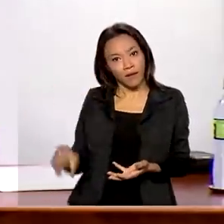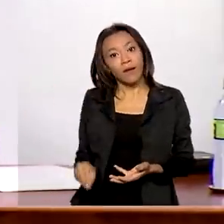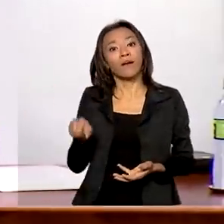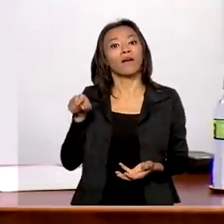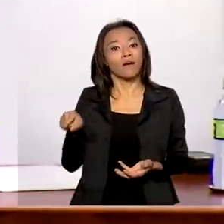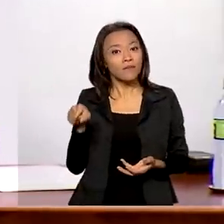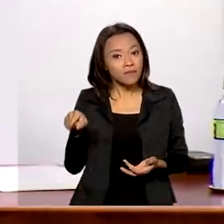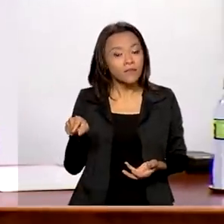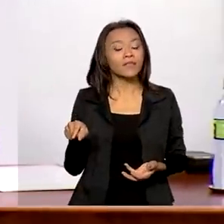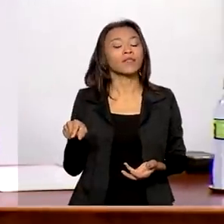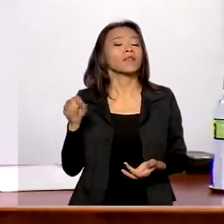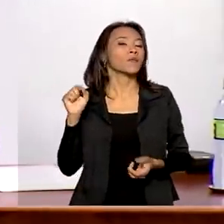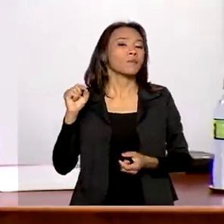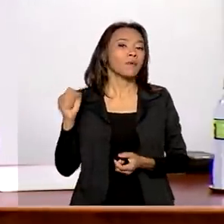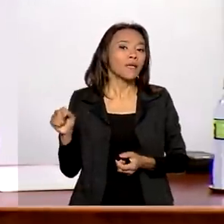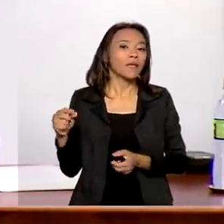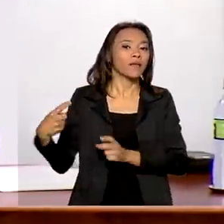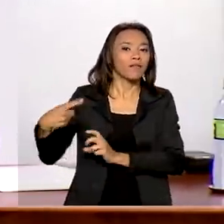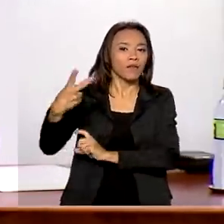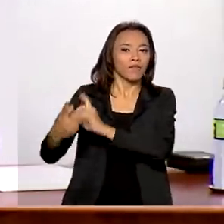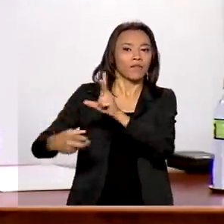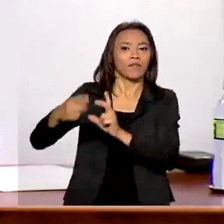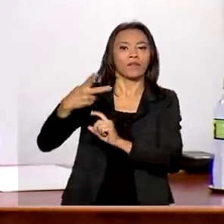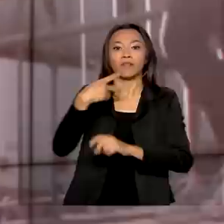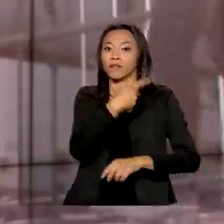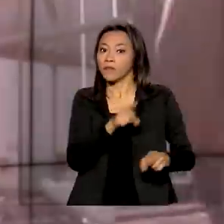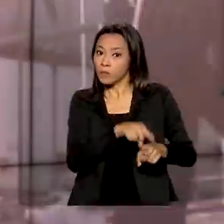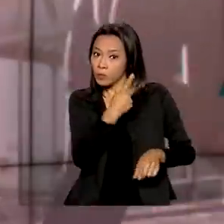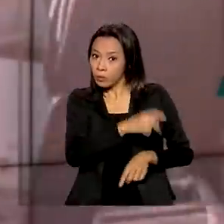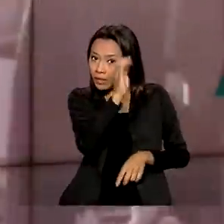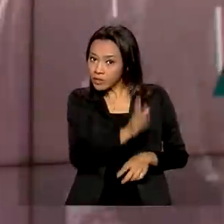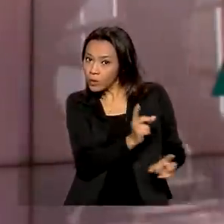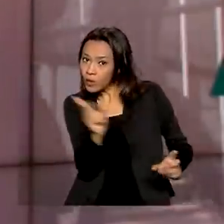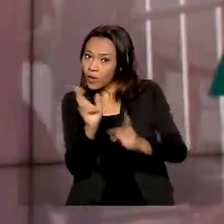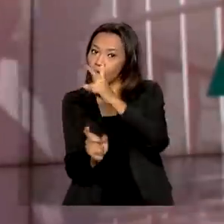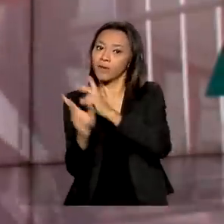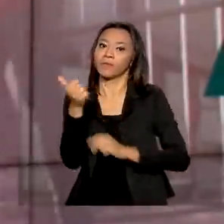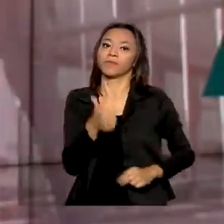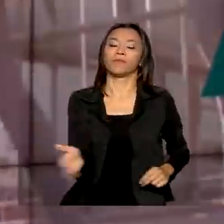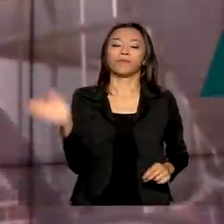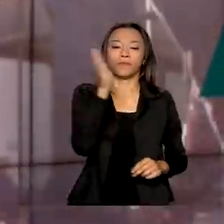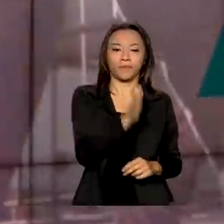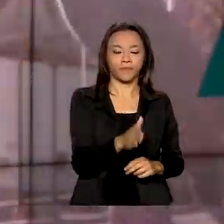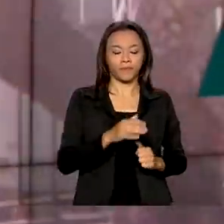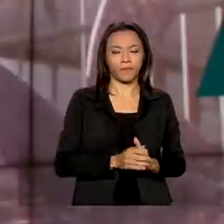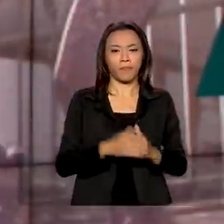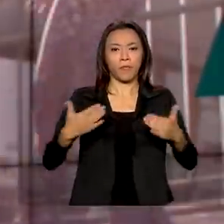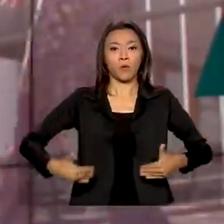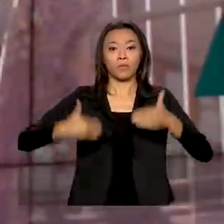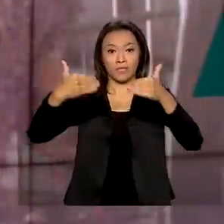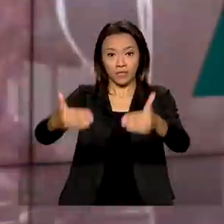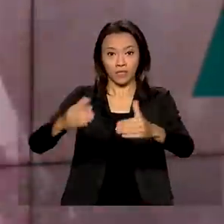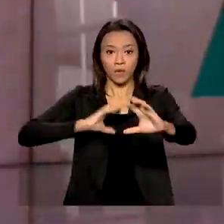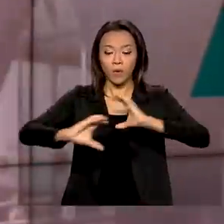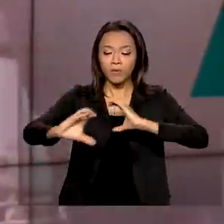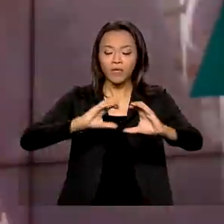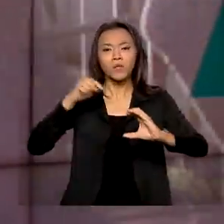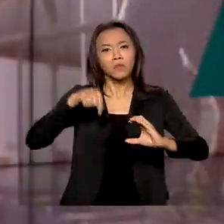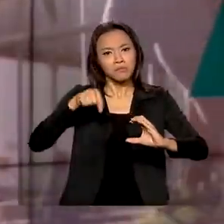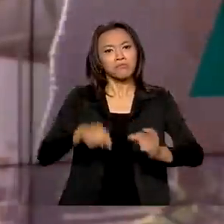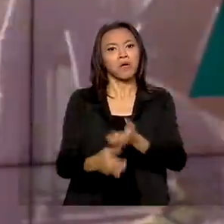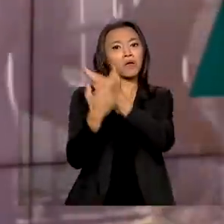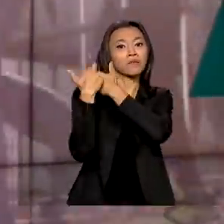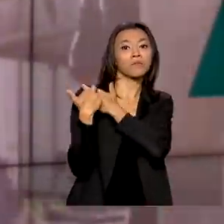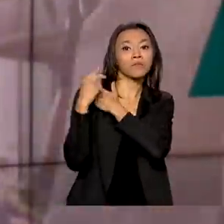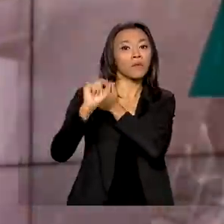aberto à comercialização da produção brasileira. O Ministério das Comunicações foi habilitado para classificar